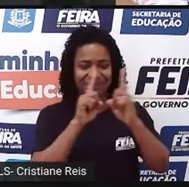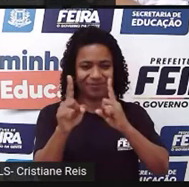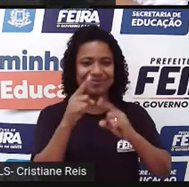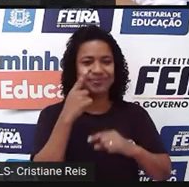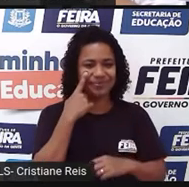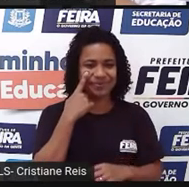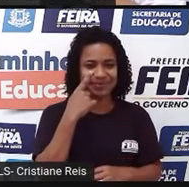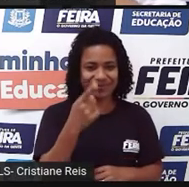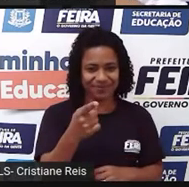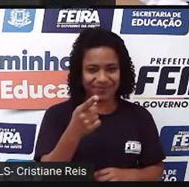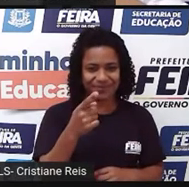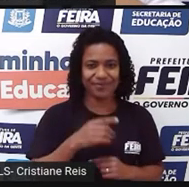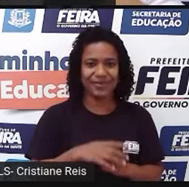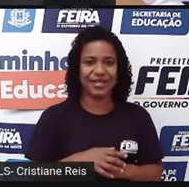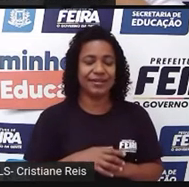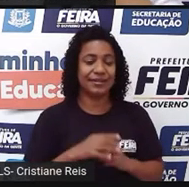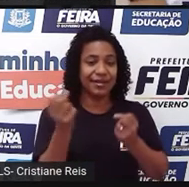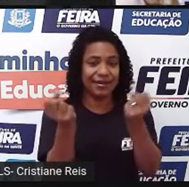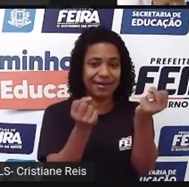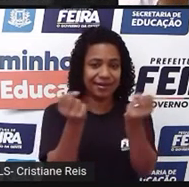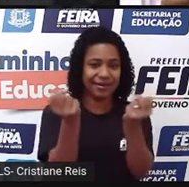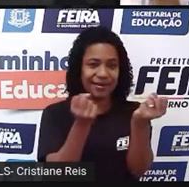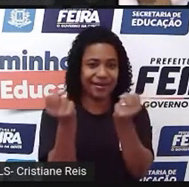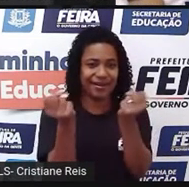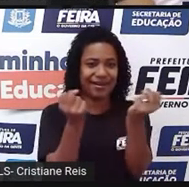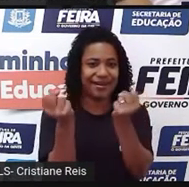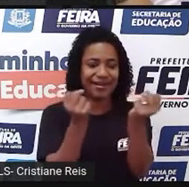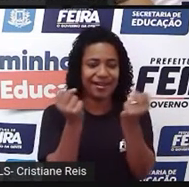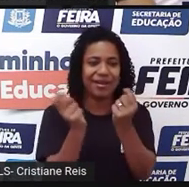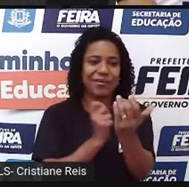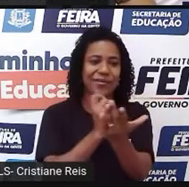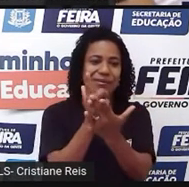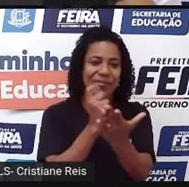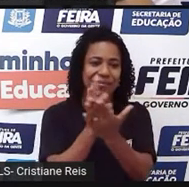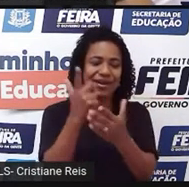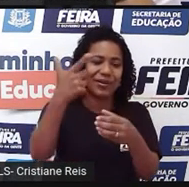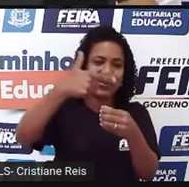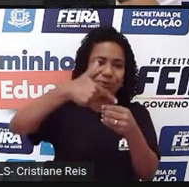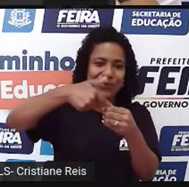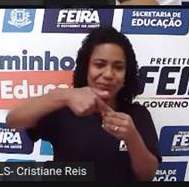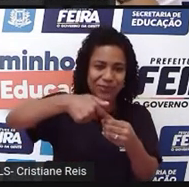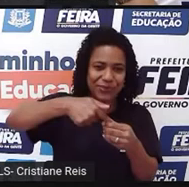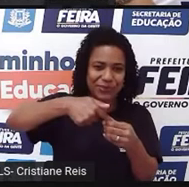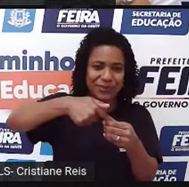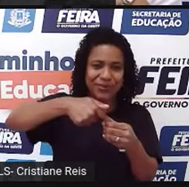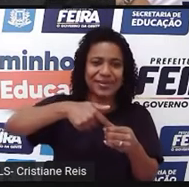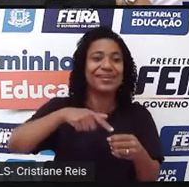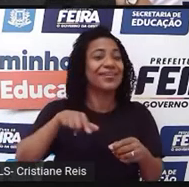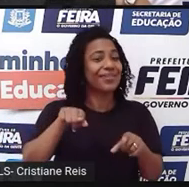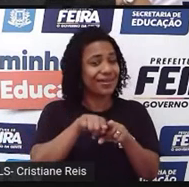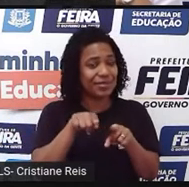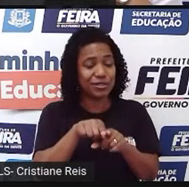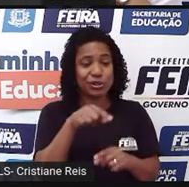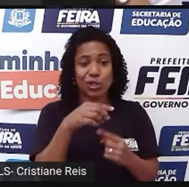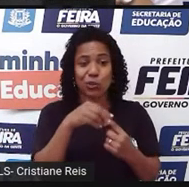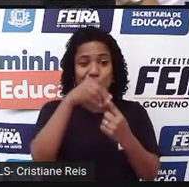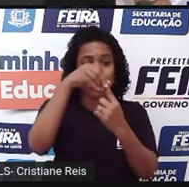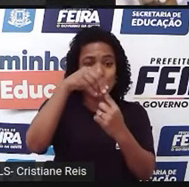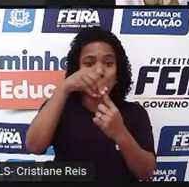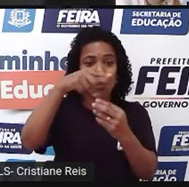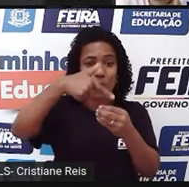dia também, porque como tinham poucos carros, era o dia também de comprar combustível para poder botar no carro. Só tinha uma bomba de gasolina,